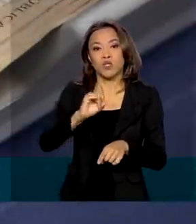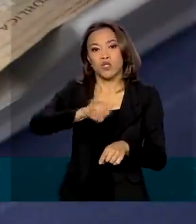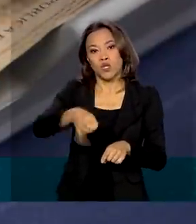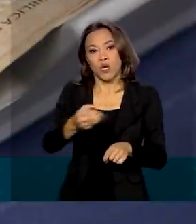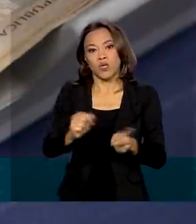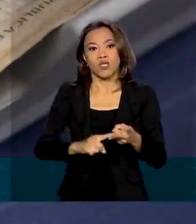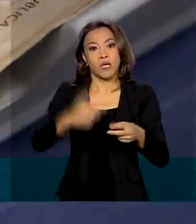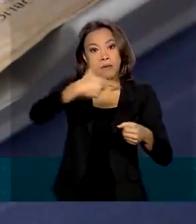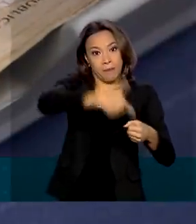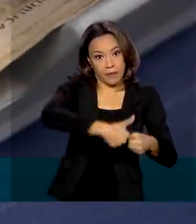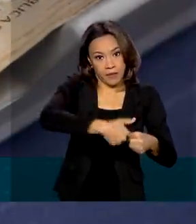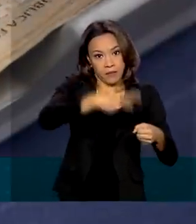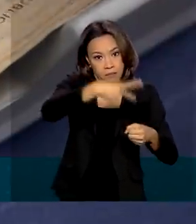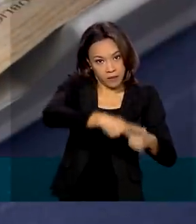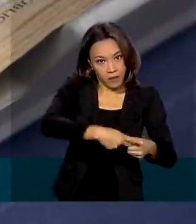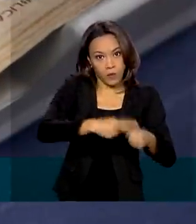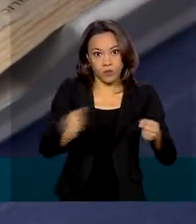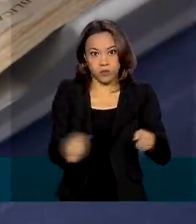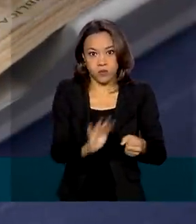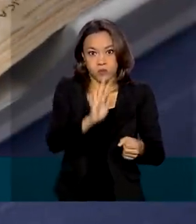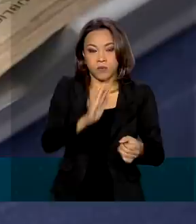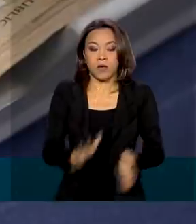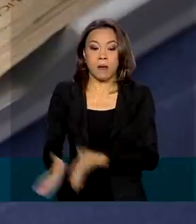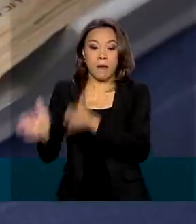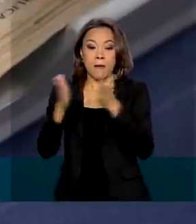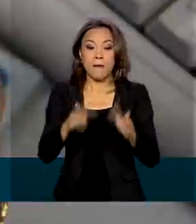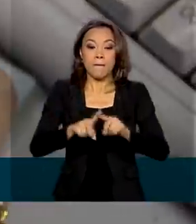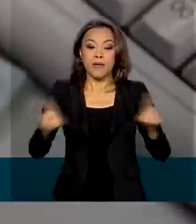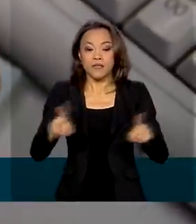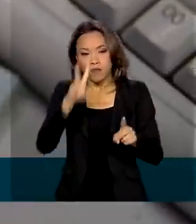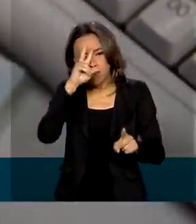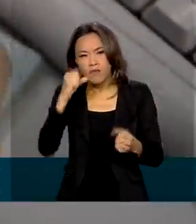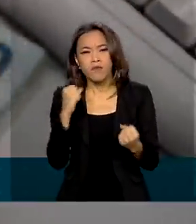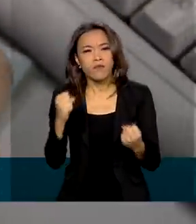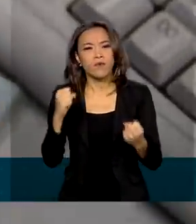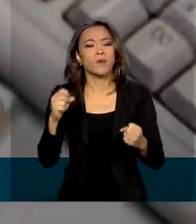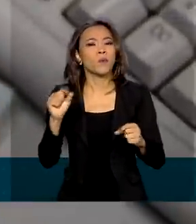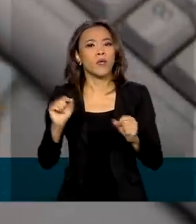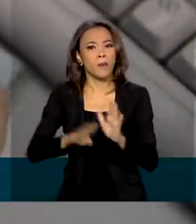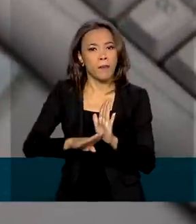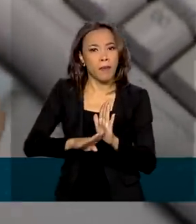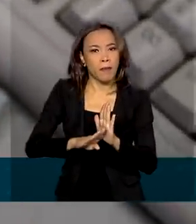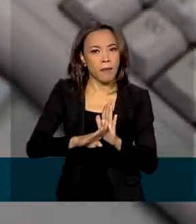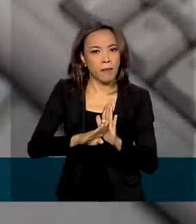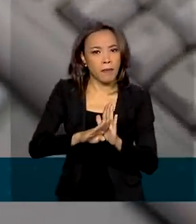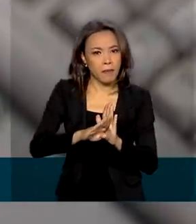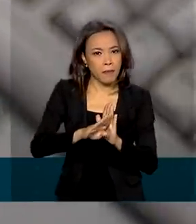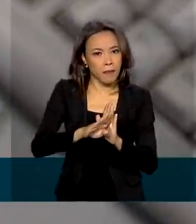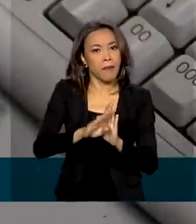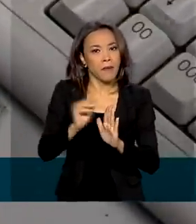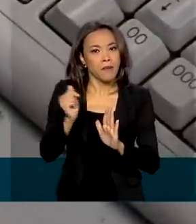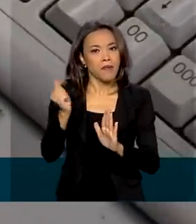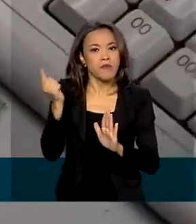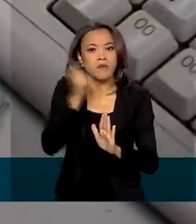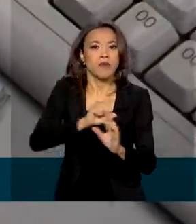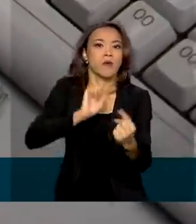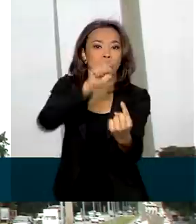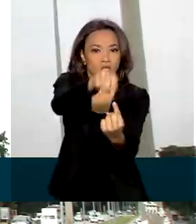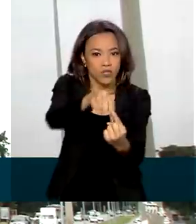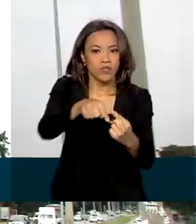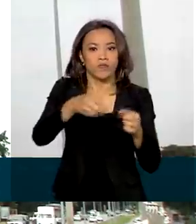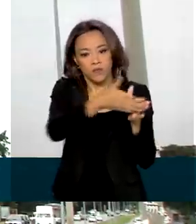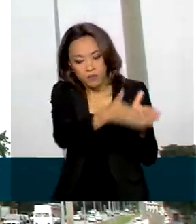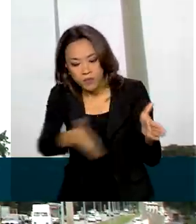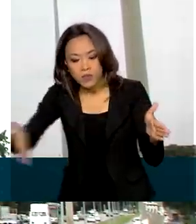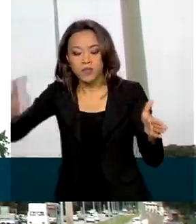Mas a pressão inflacionária está mais forte no curto prazo, com as projeções próximas às metas para o decorrer do ano.